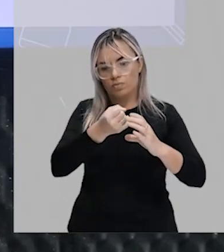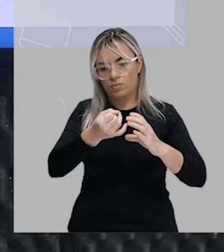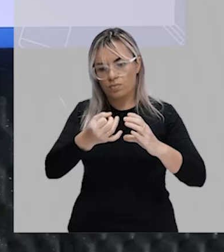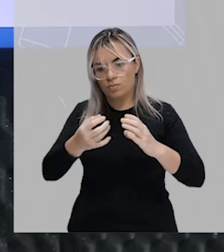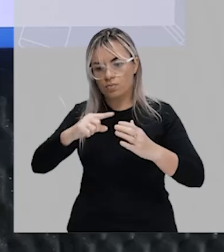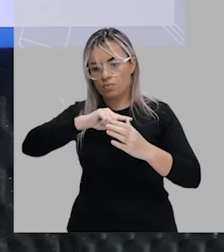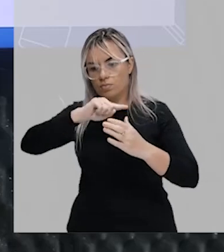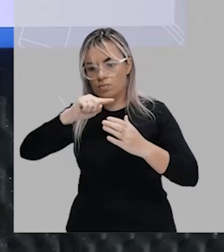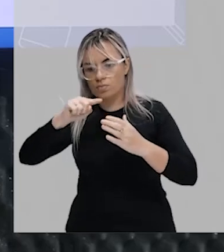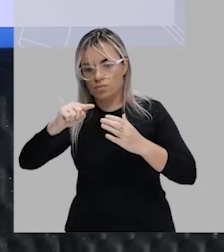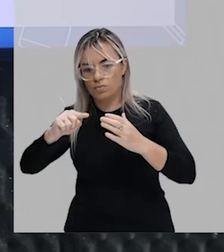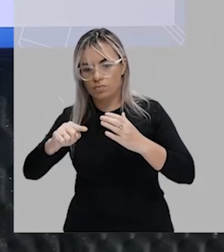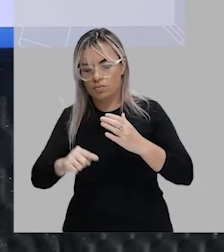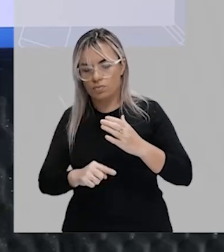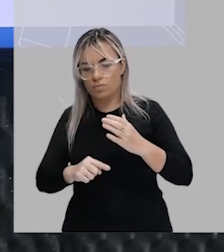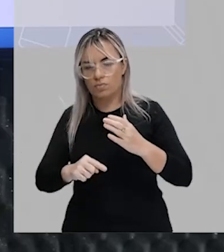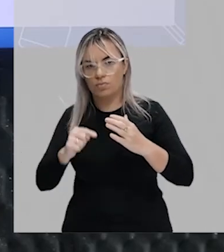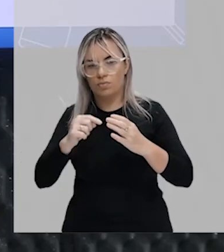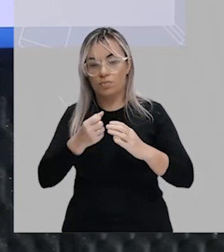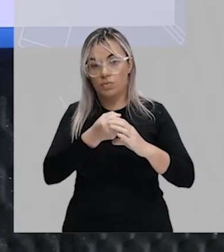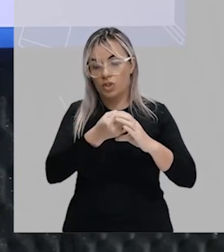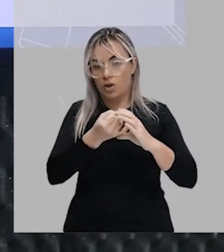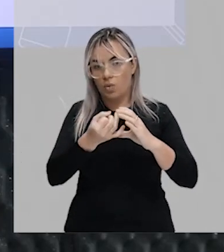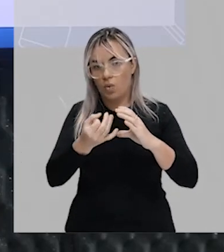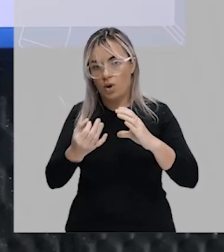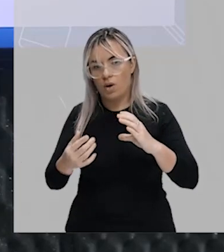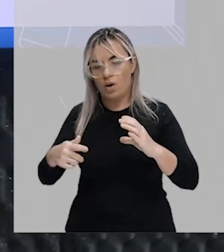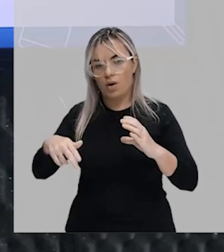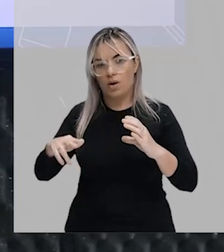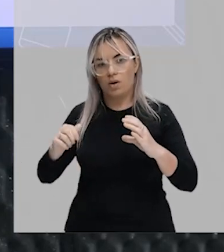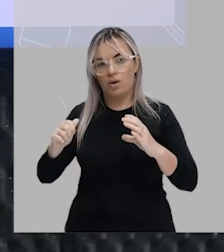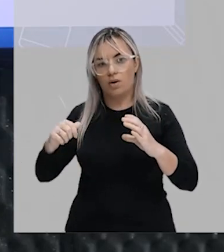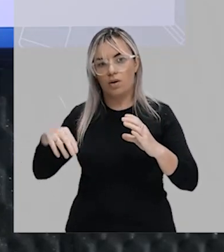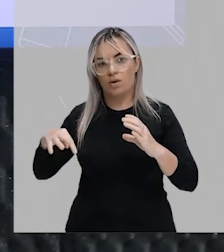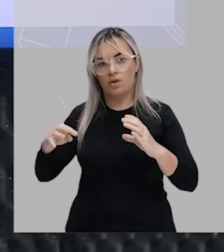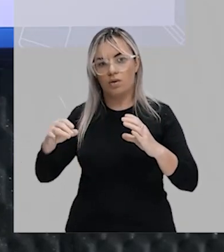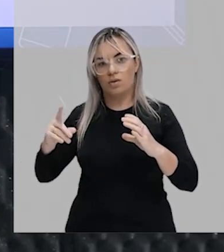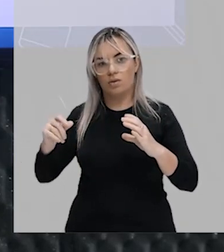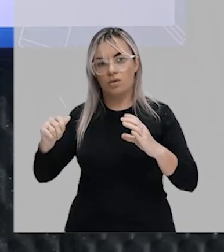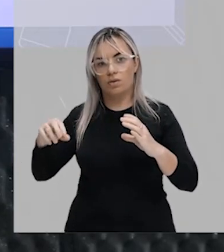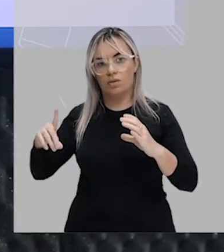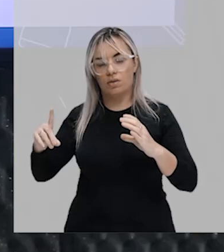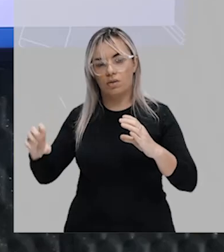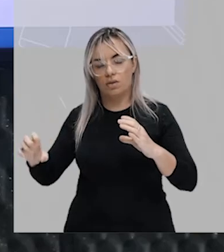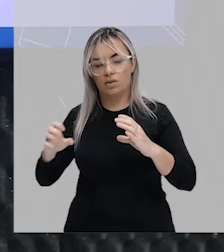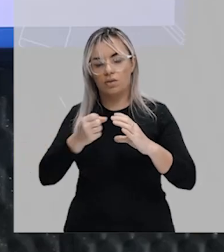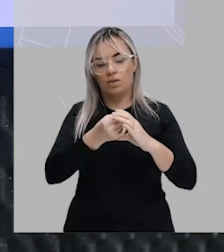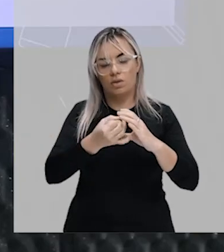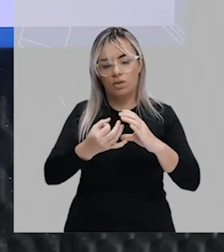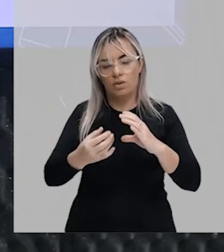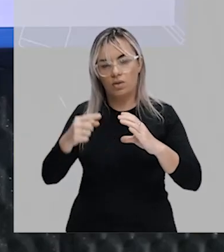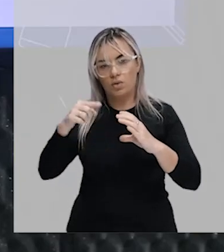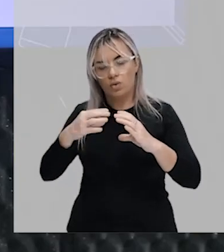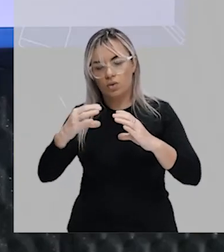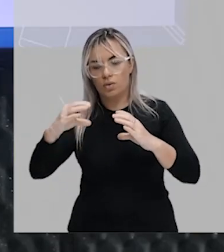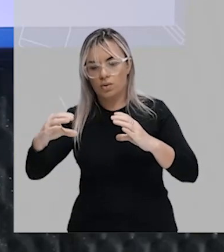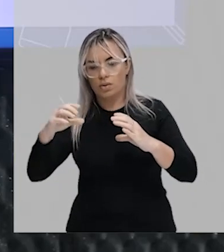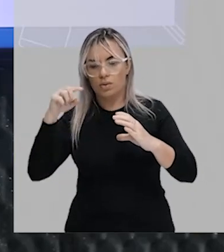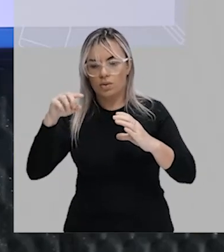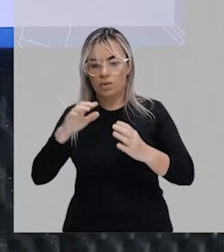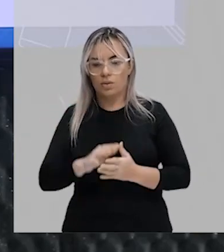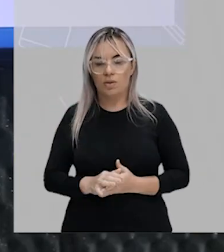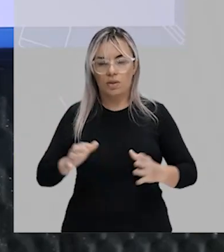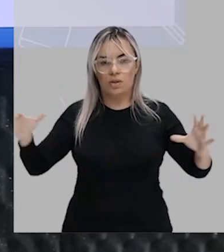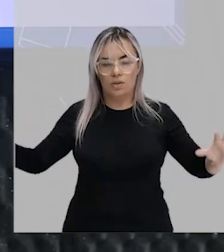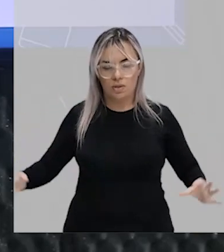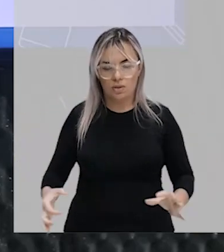elementos, não quais são os elementos, mas a quantidade de elementos que faz parte do conjunto C, sendo que esse conjunto C é a